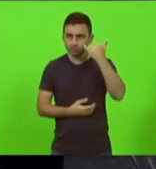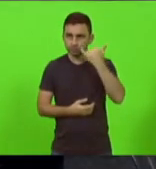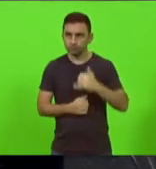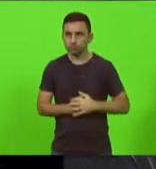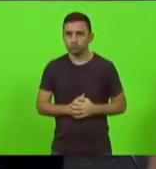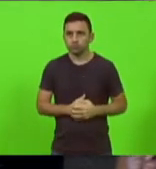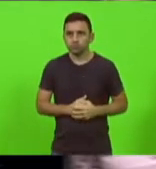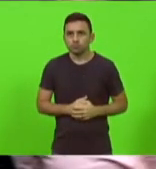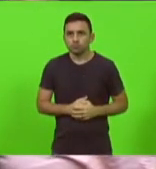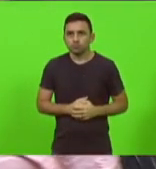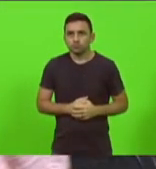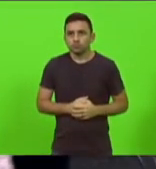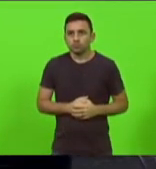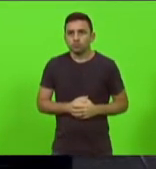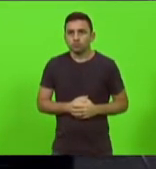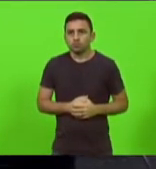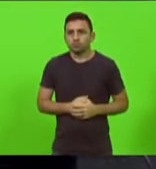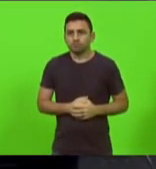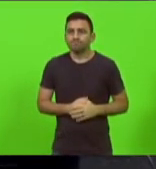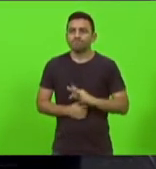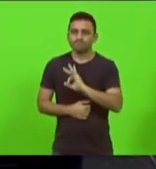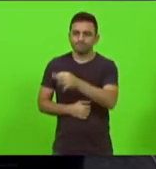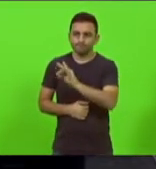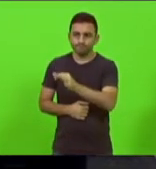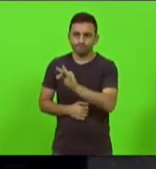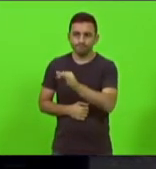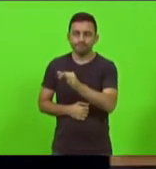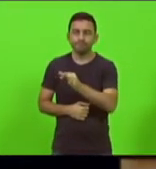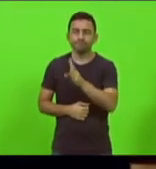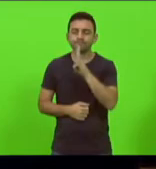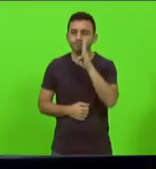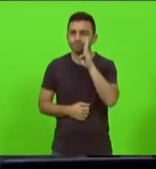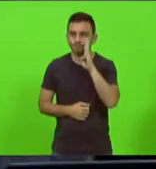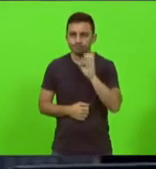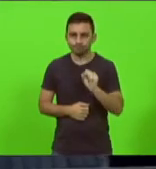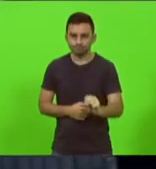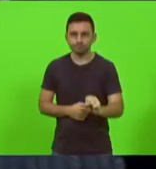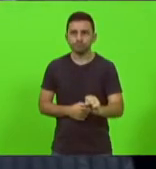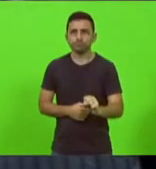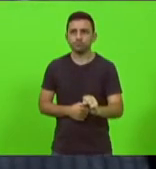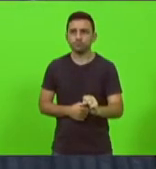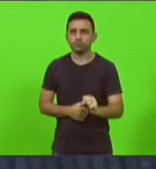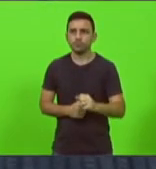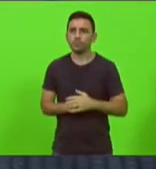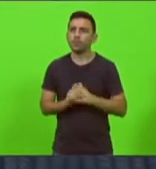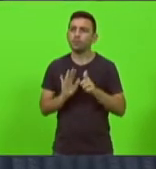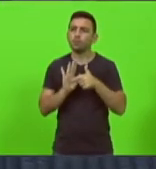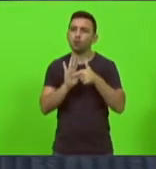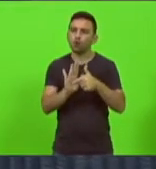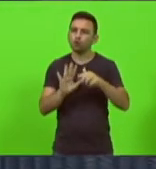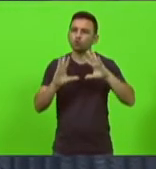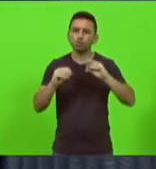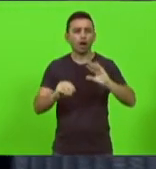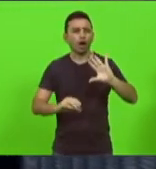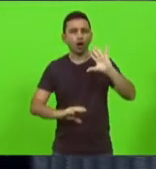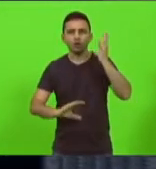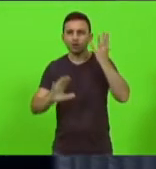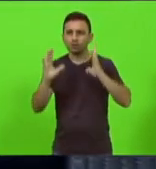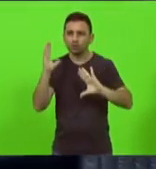tudo deputado Bruno só mostra que tudo que está acontecendo